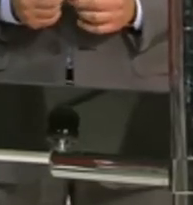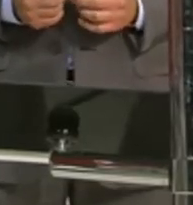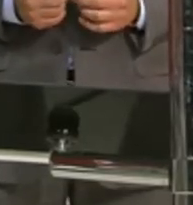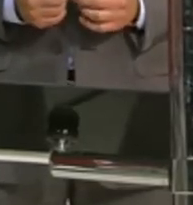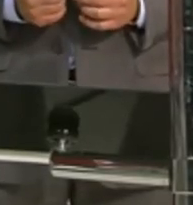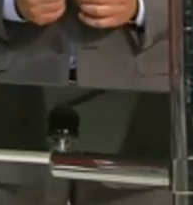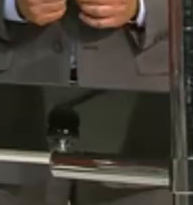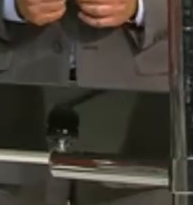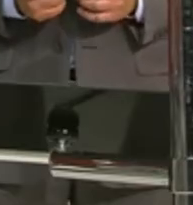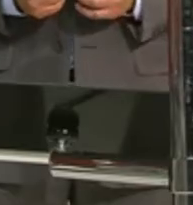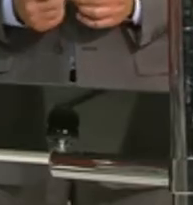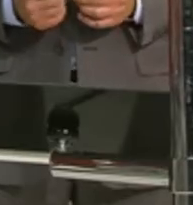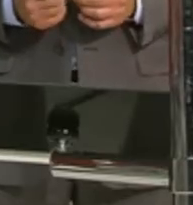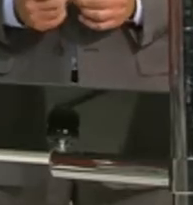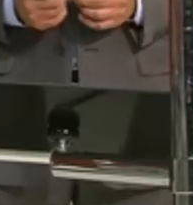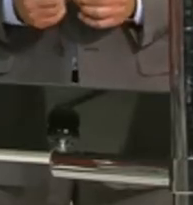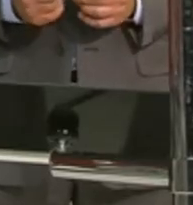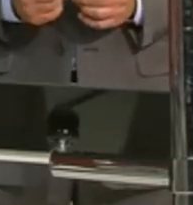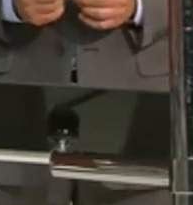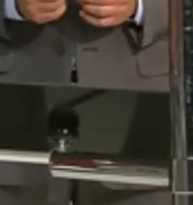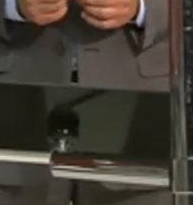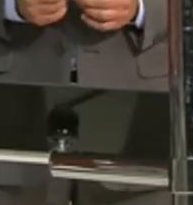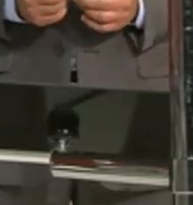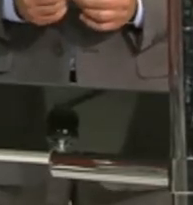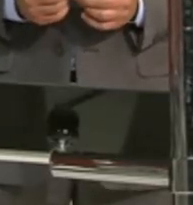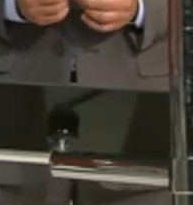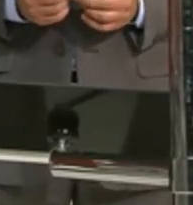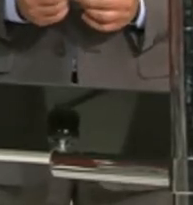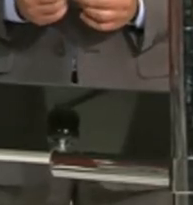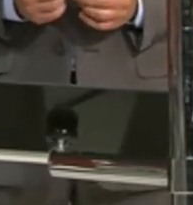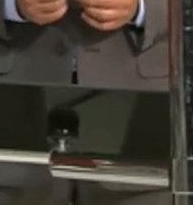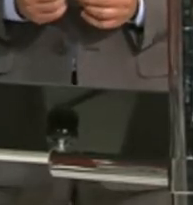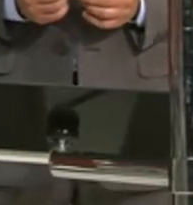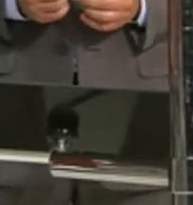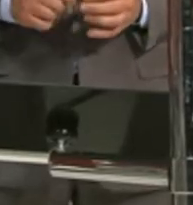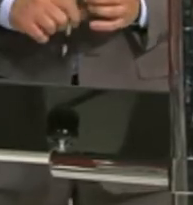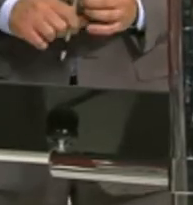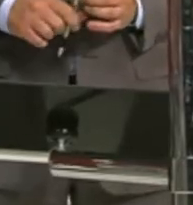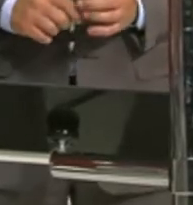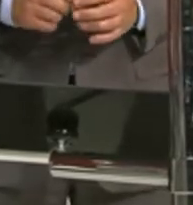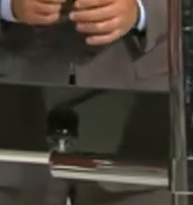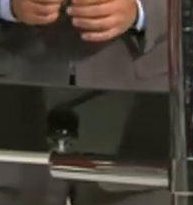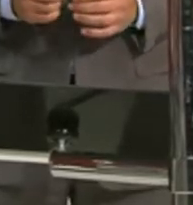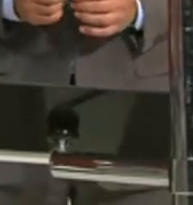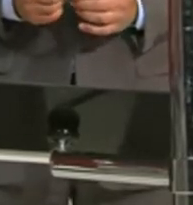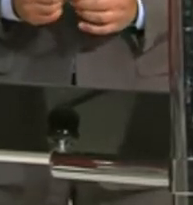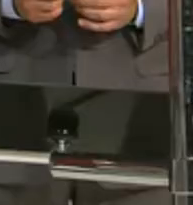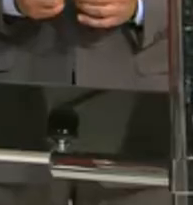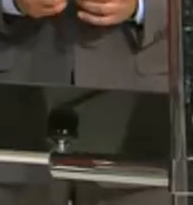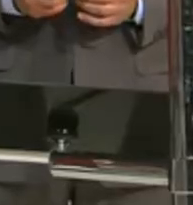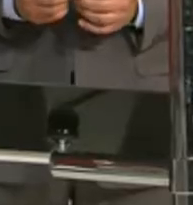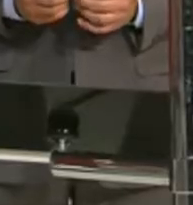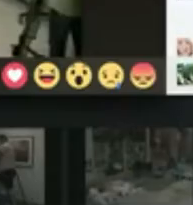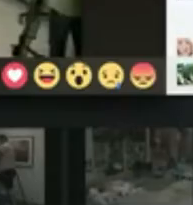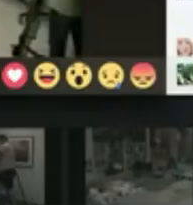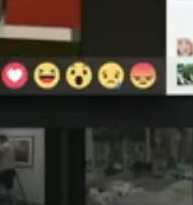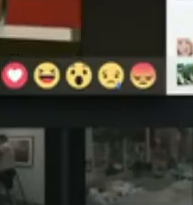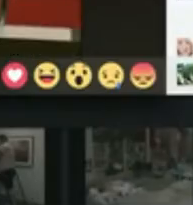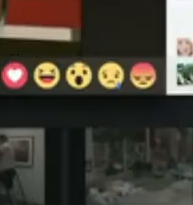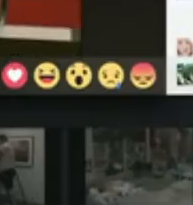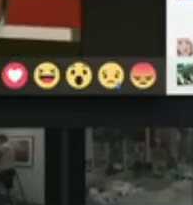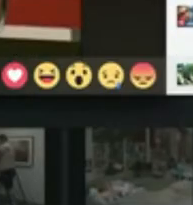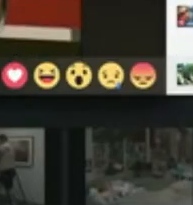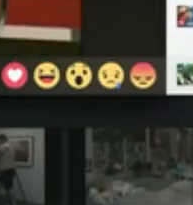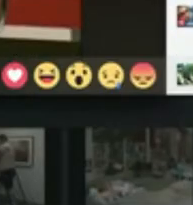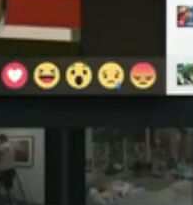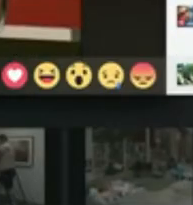segundos, com um minuto e meio para a resposta, um minuto para a réplica e um minuto para a tréplica. Lembrando que estamos ao vivo também na página